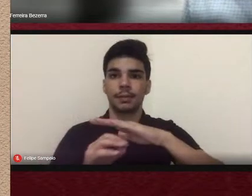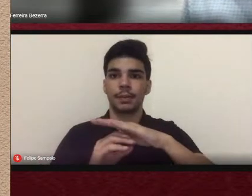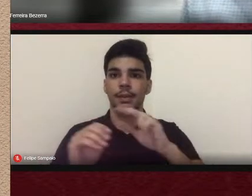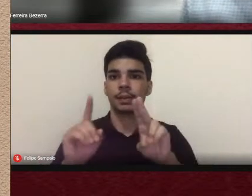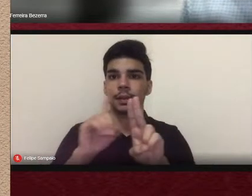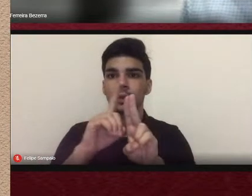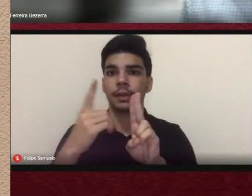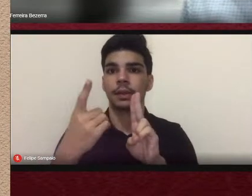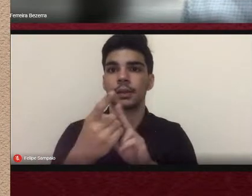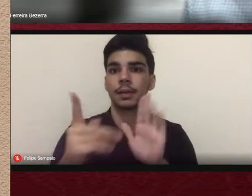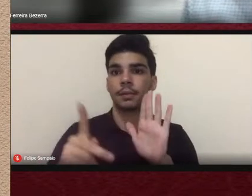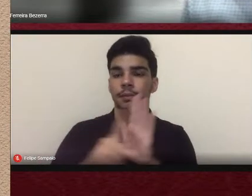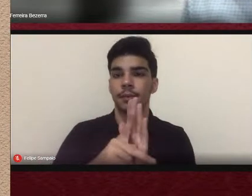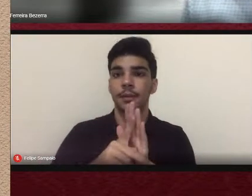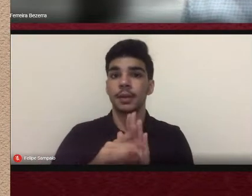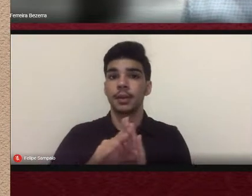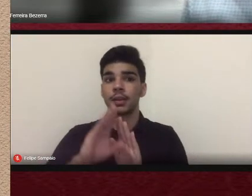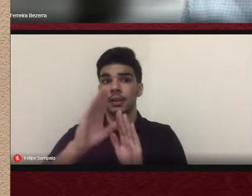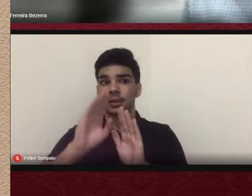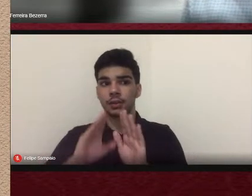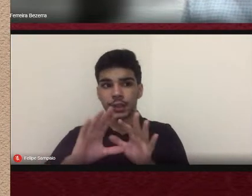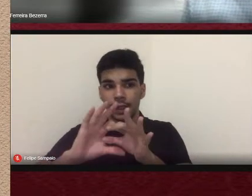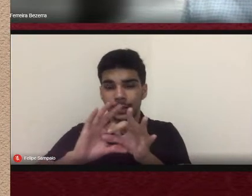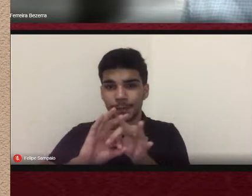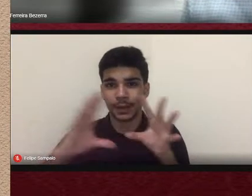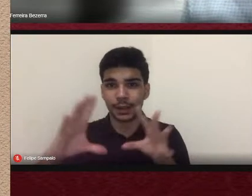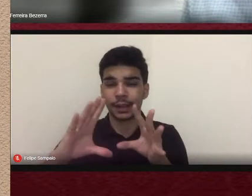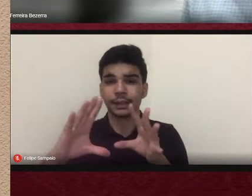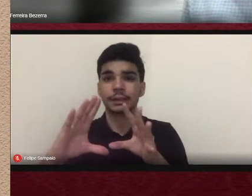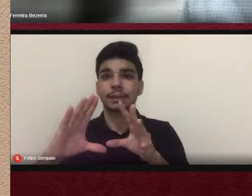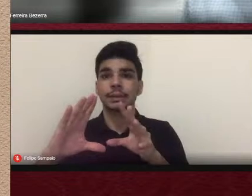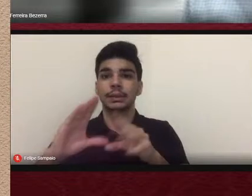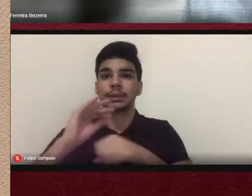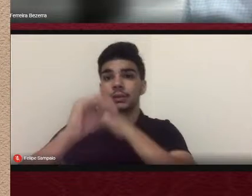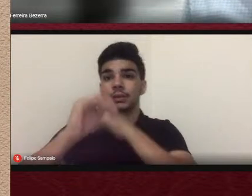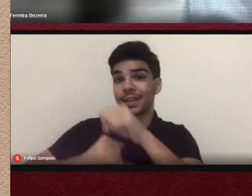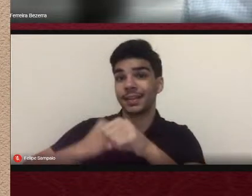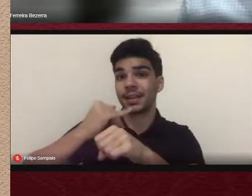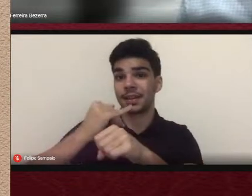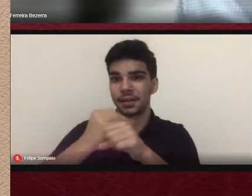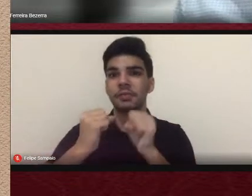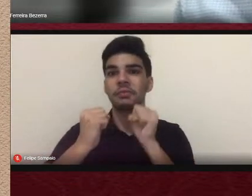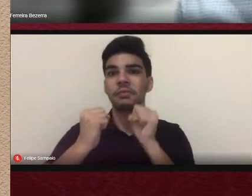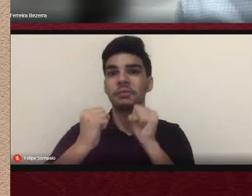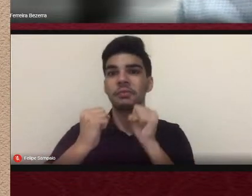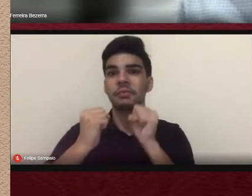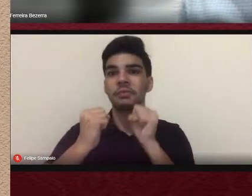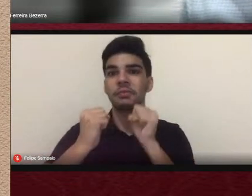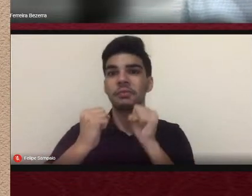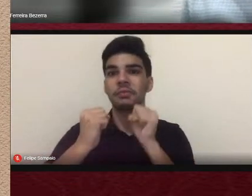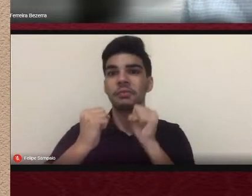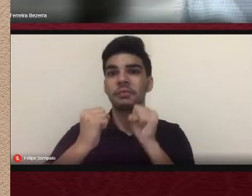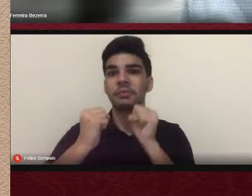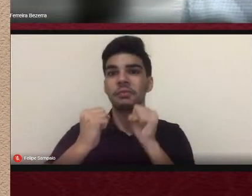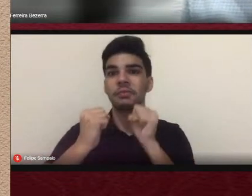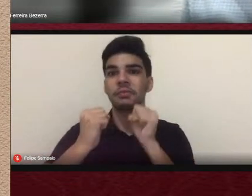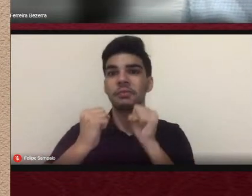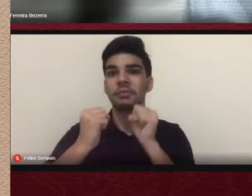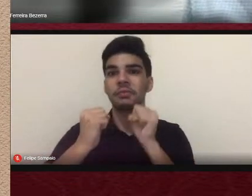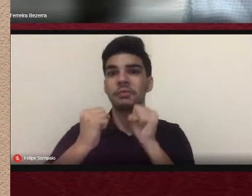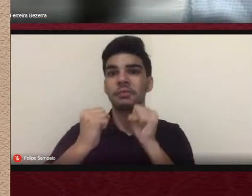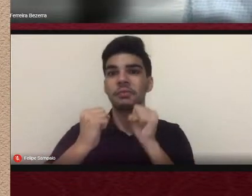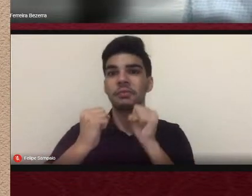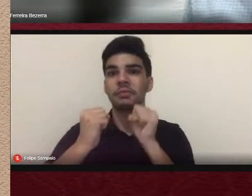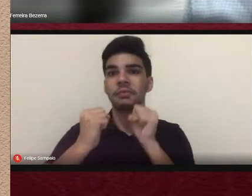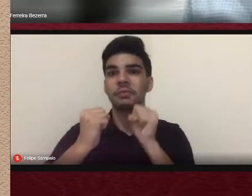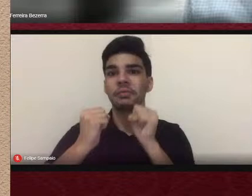disponíveis também no formato online, na nossa página de portal de livros de acesso aberto. Então, por meio do site